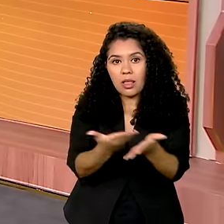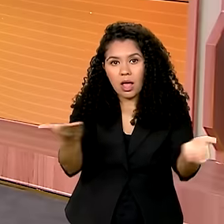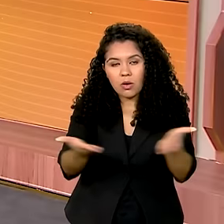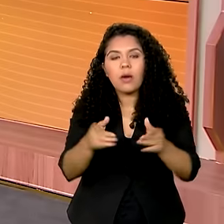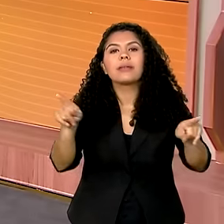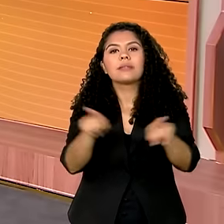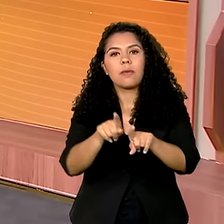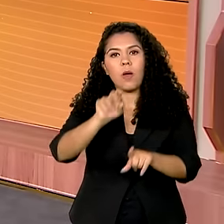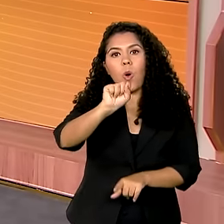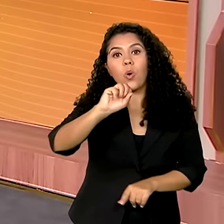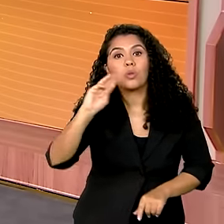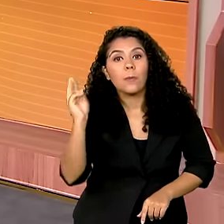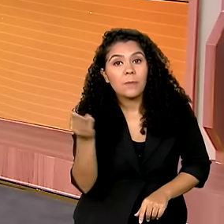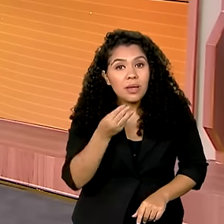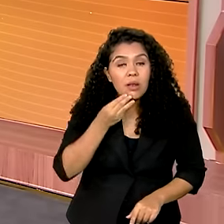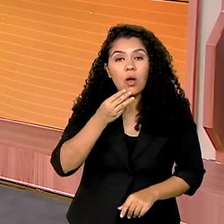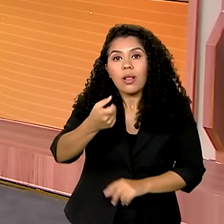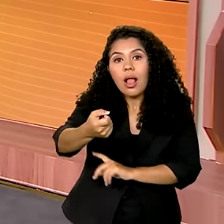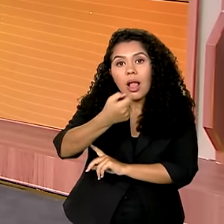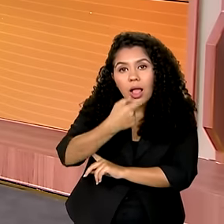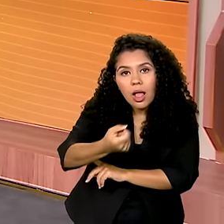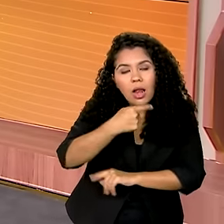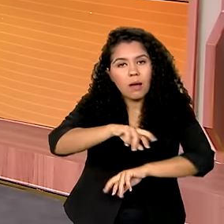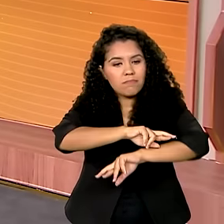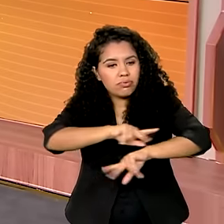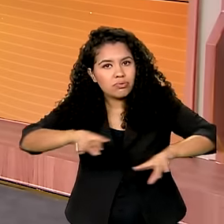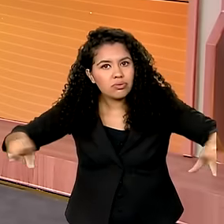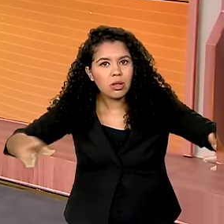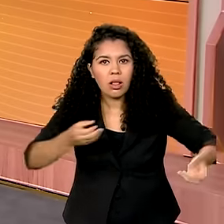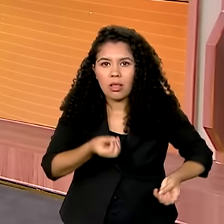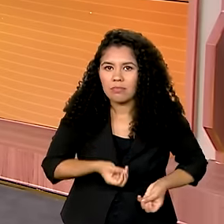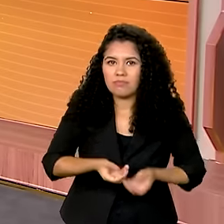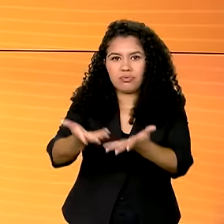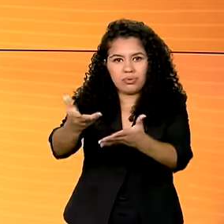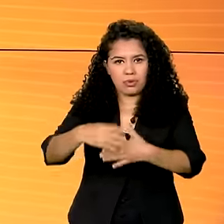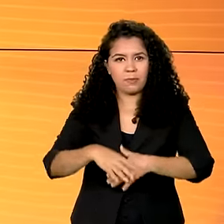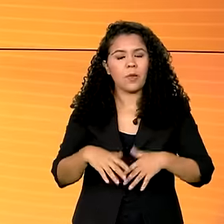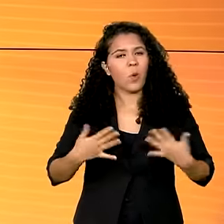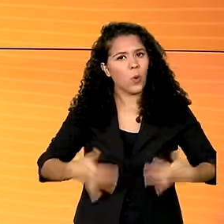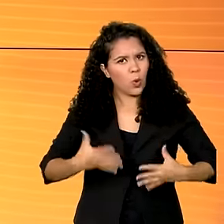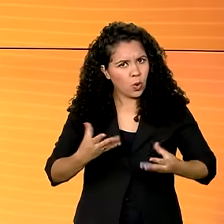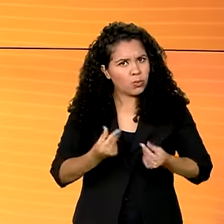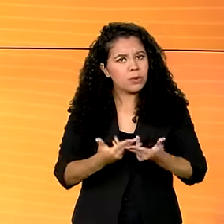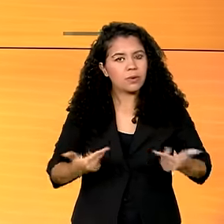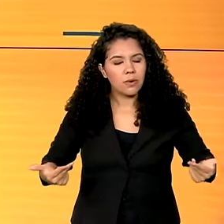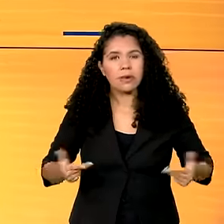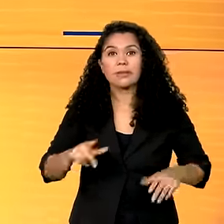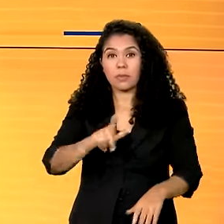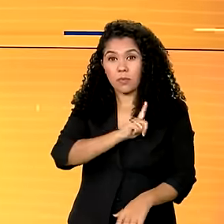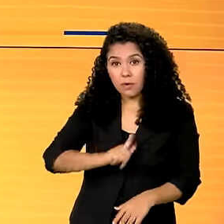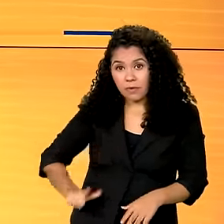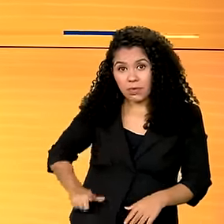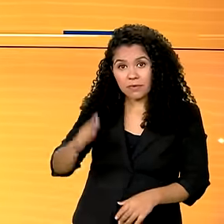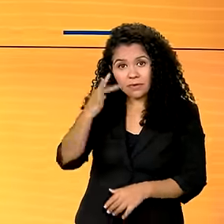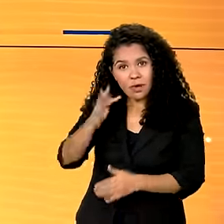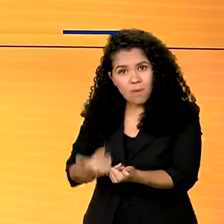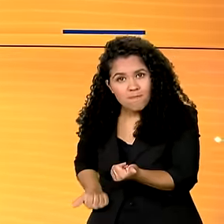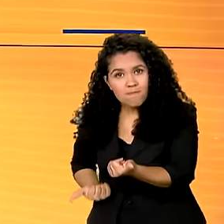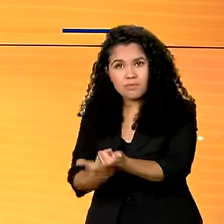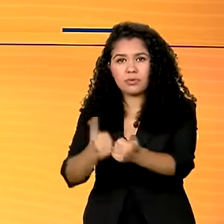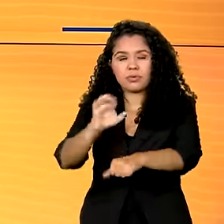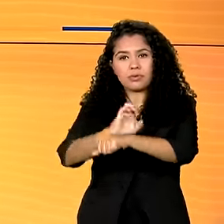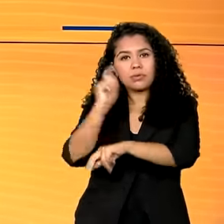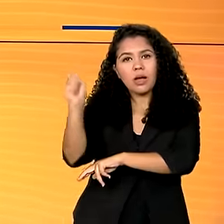milhões de medicamentos e insumos enviados. muita coisa. E essa ajuda do Governo Federal ao Rio Grande do Sul